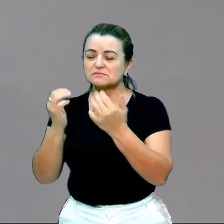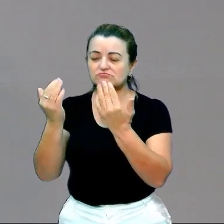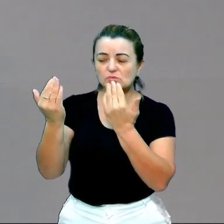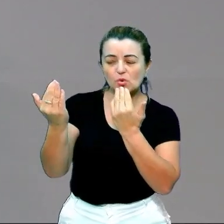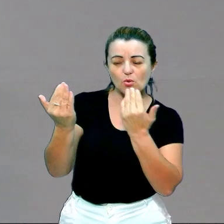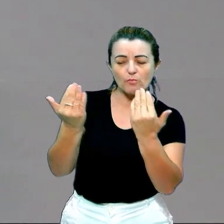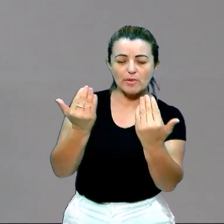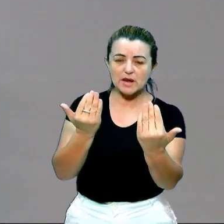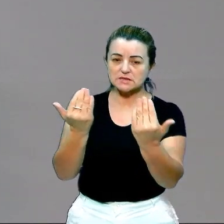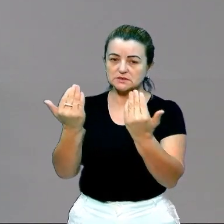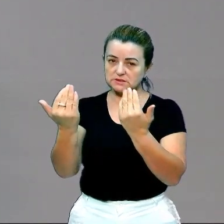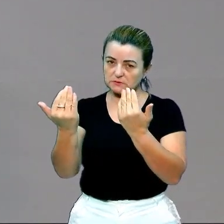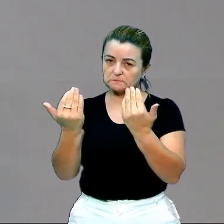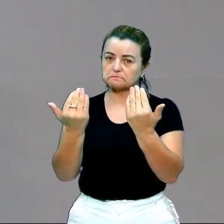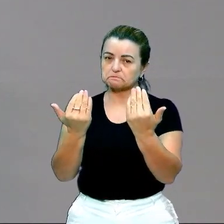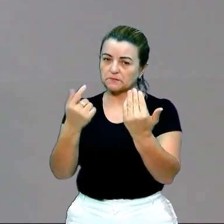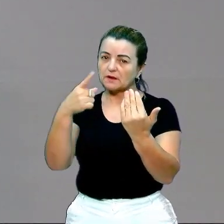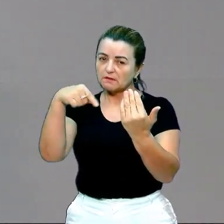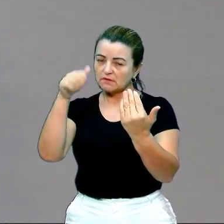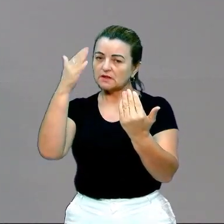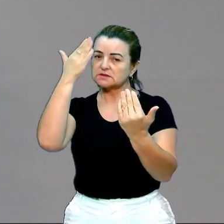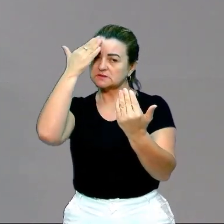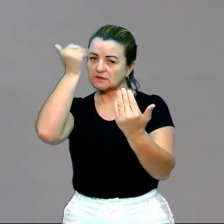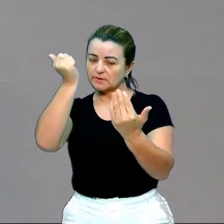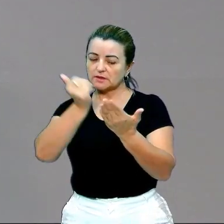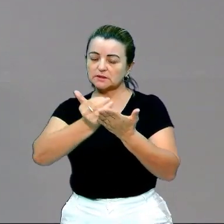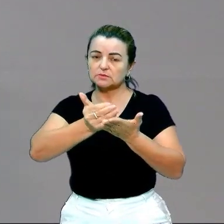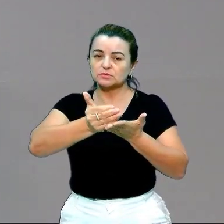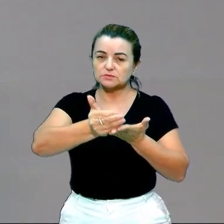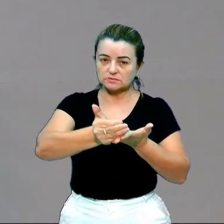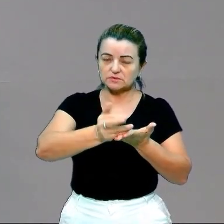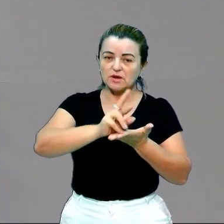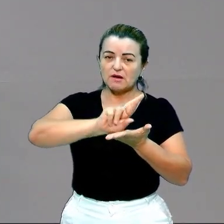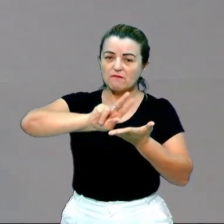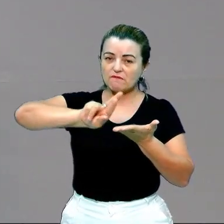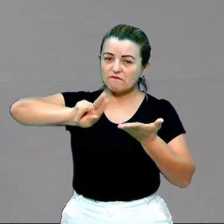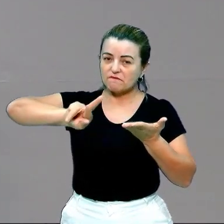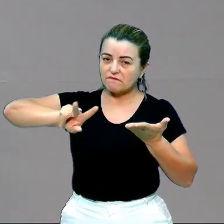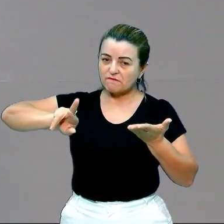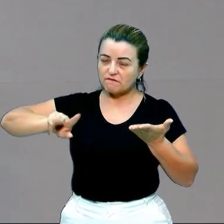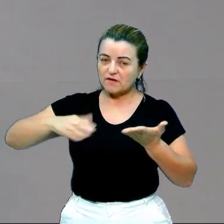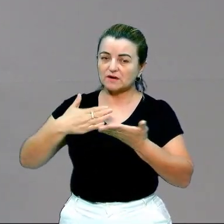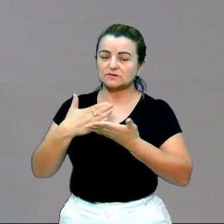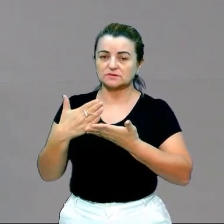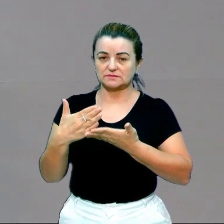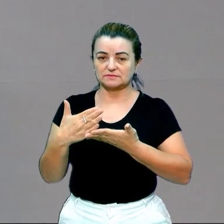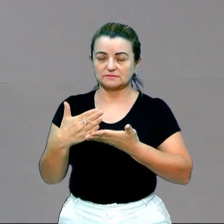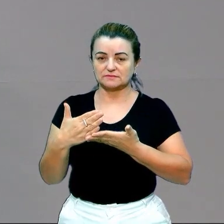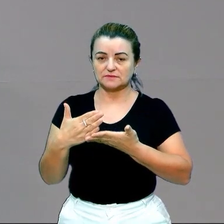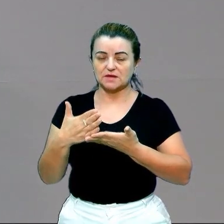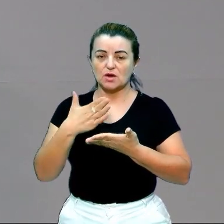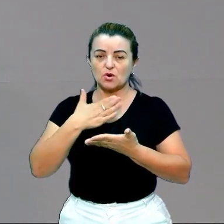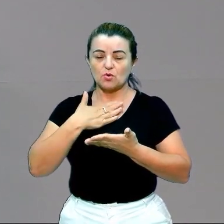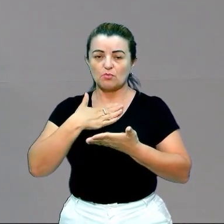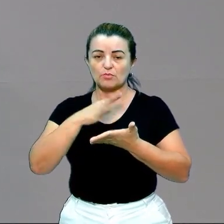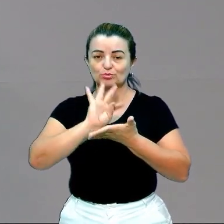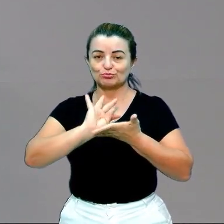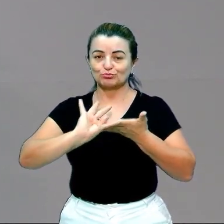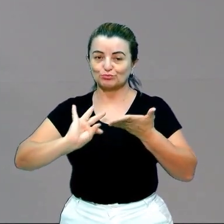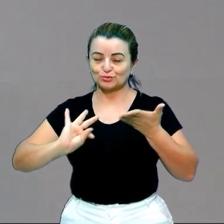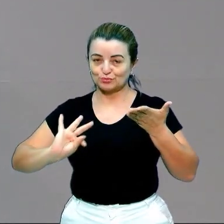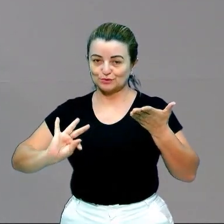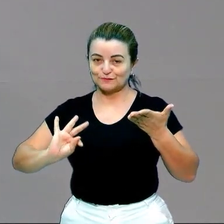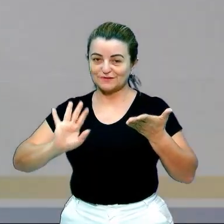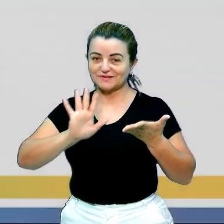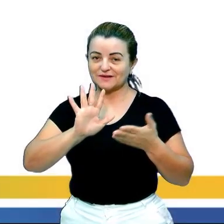você vai descobrir que eu ainda posso usar no recurso da introdução vários tipos de introdução ao mesmo tempo. E aí o meu texto se torna cada vez